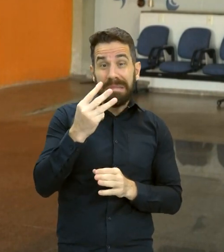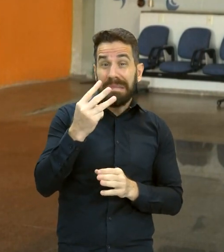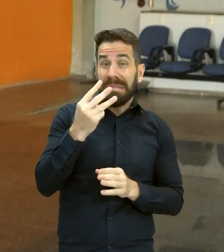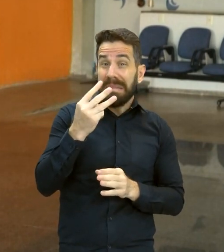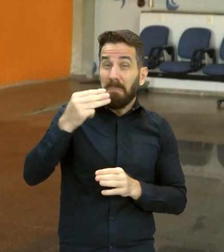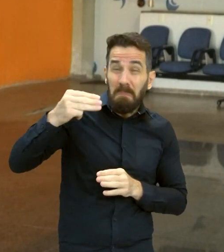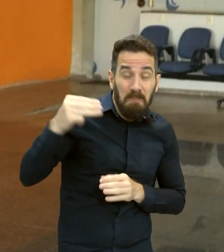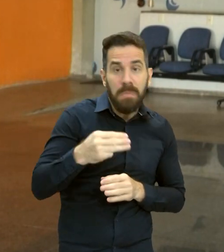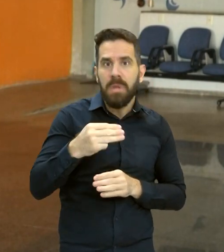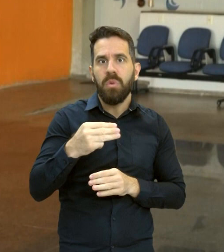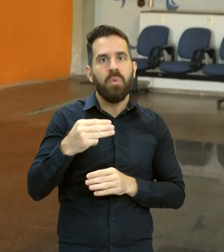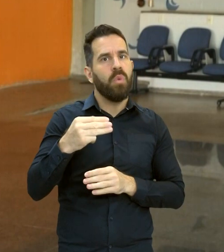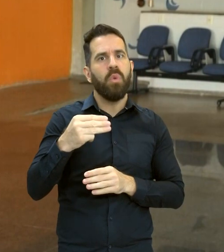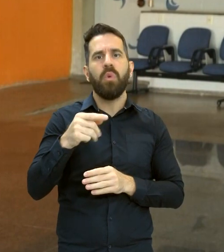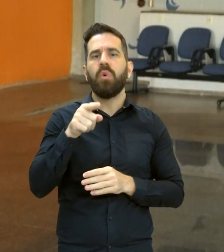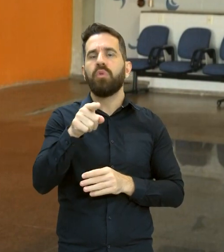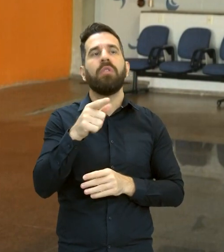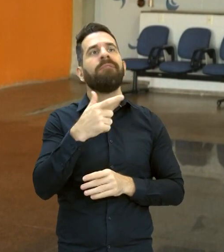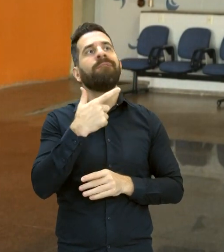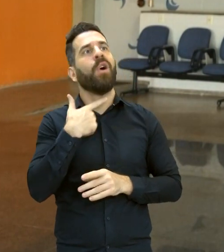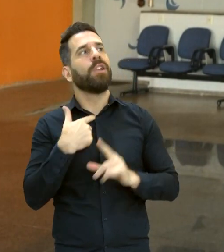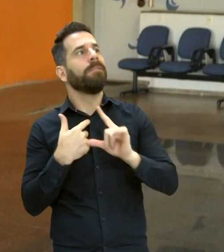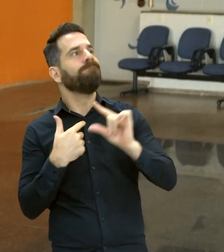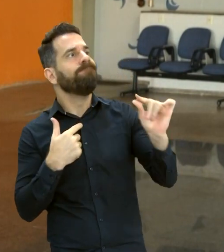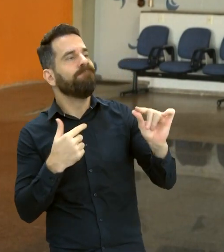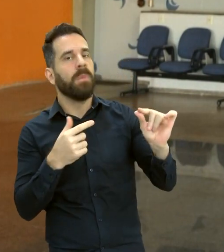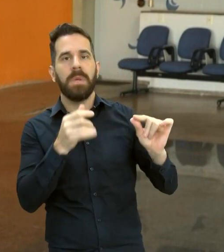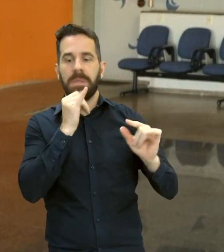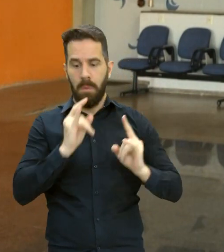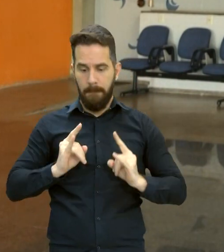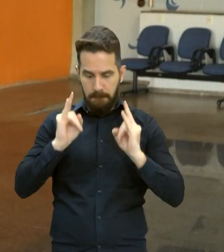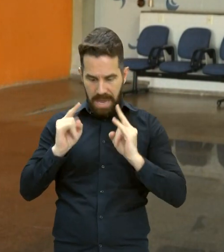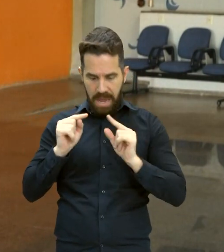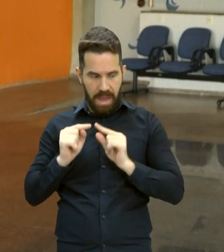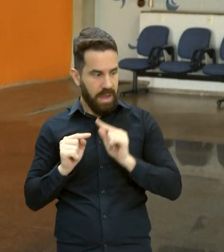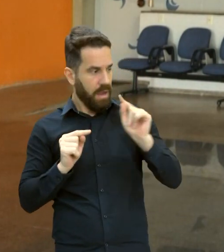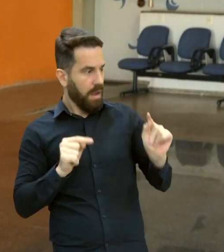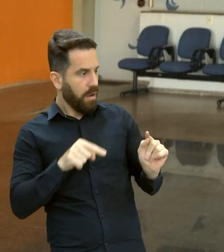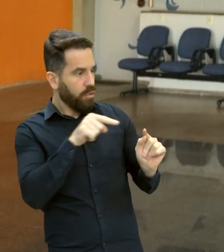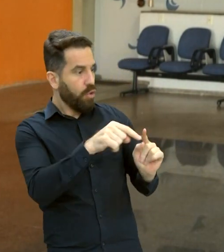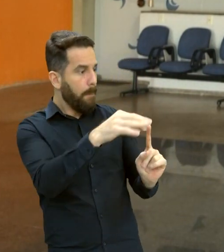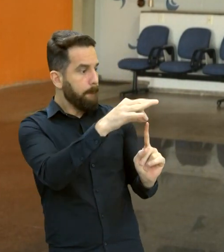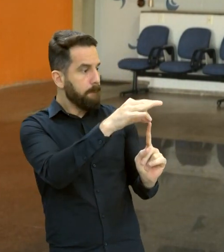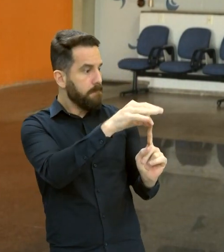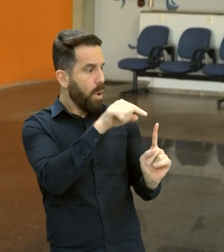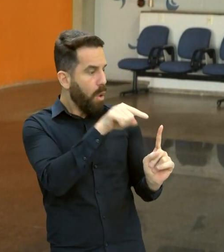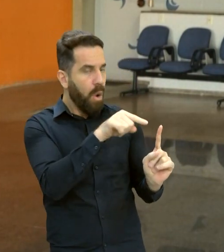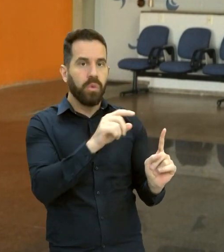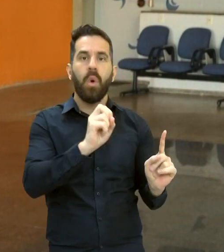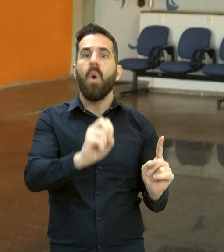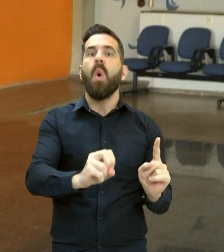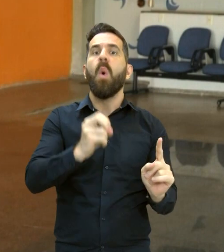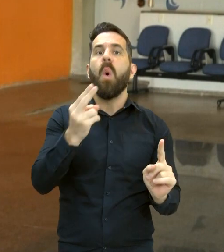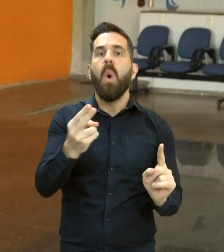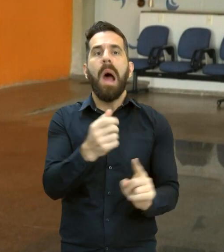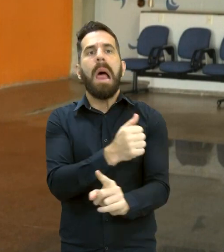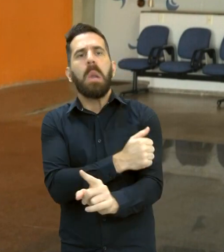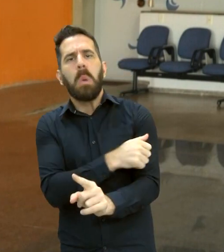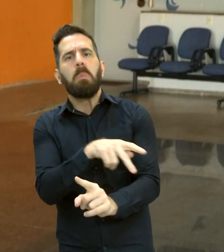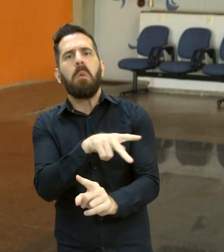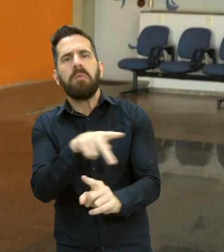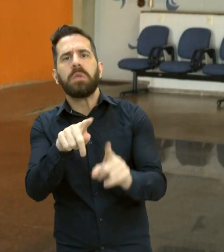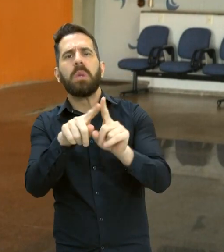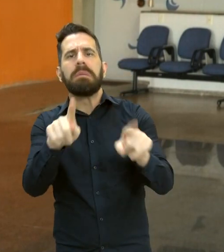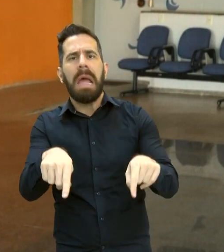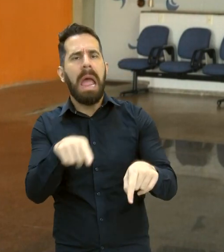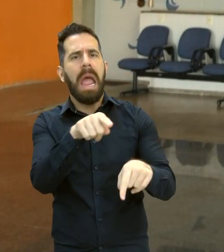sair do seu prédio e ir até o ponto de ônibus, ou se o professor, o aluno, o técnico, deixou o carro no estacionamento